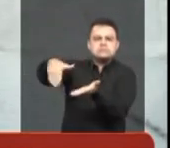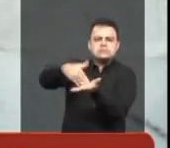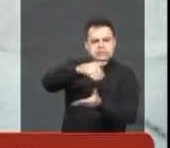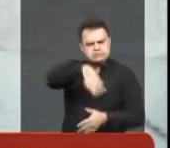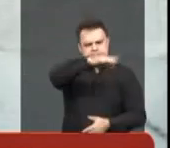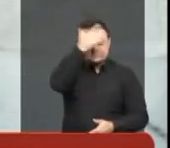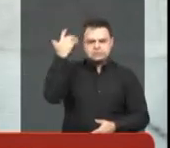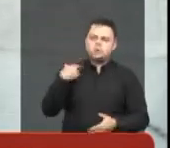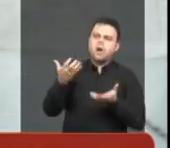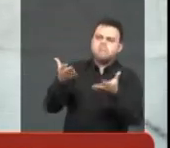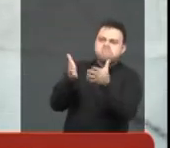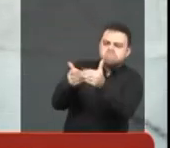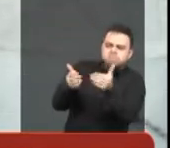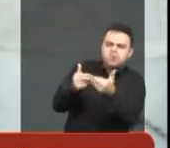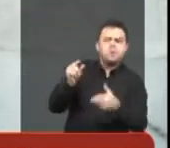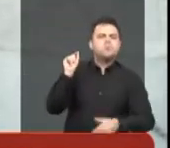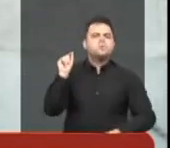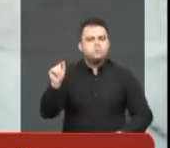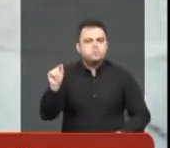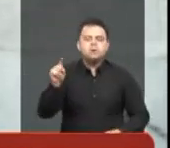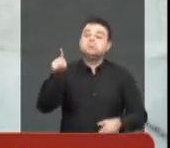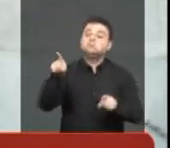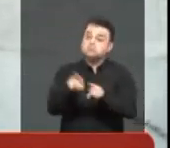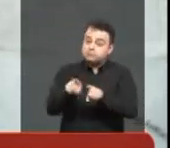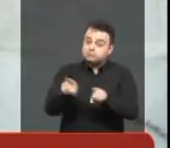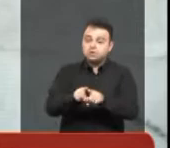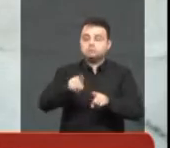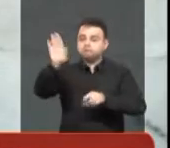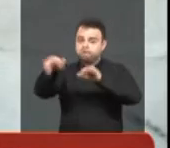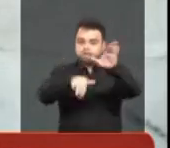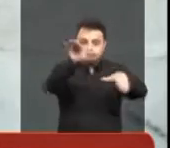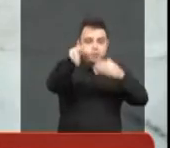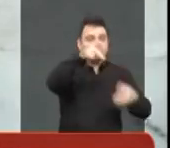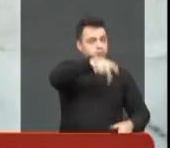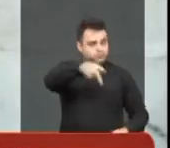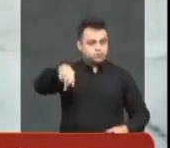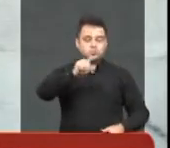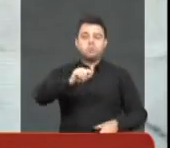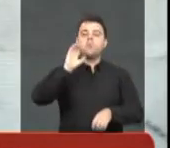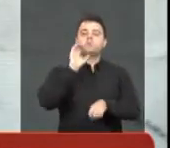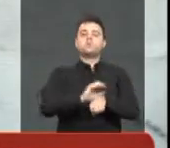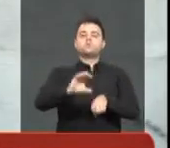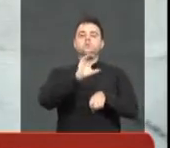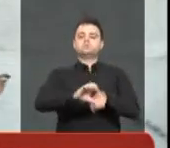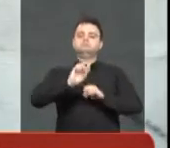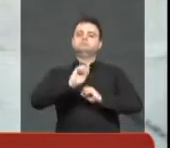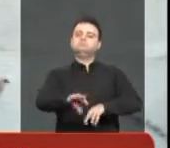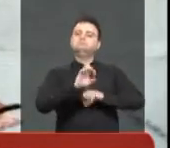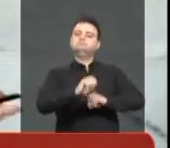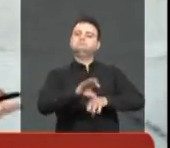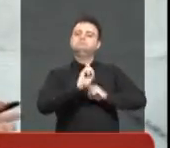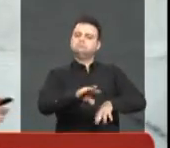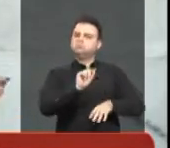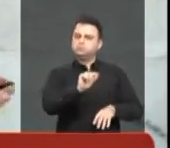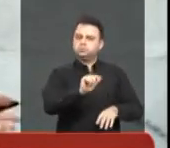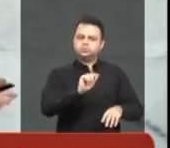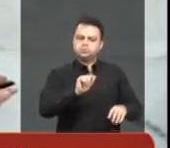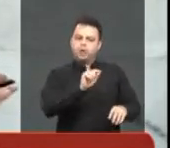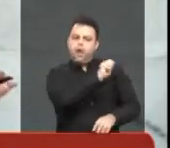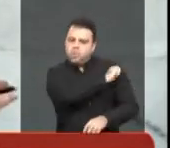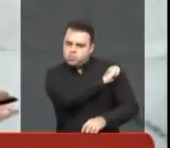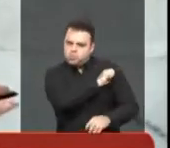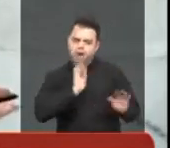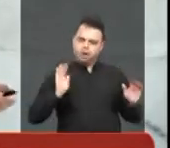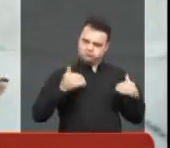cobrado da secretária de educação que houvesse uma capacitação para que os professores também pudessem lidar com